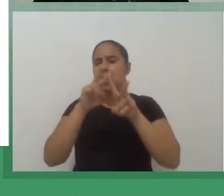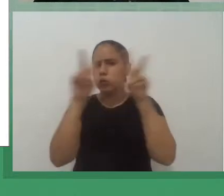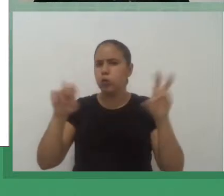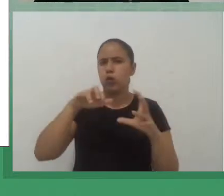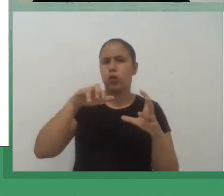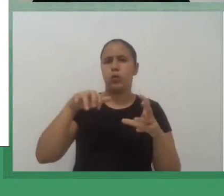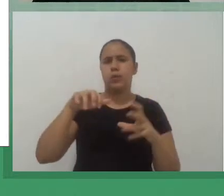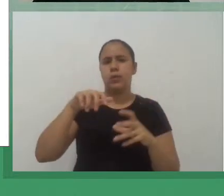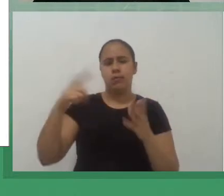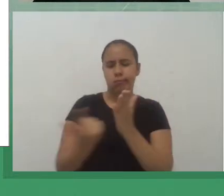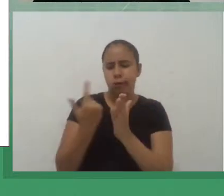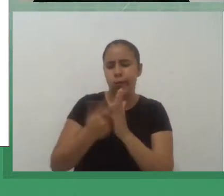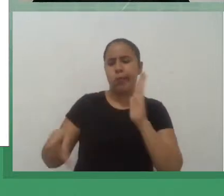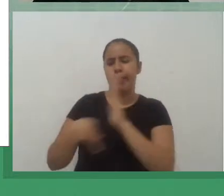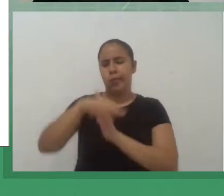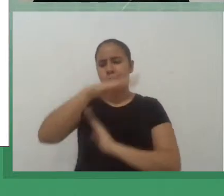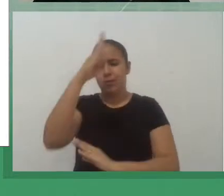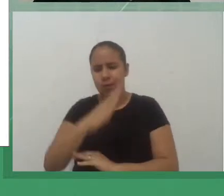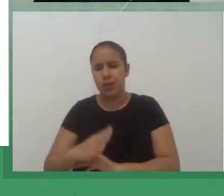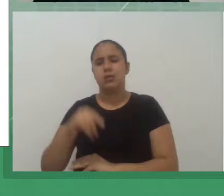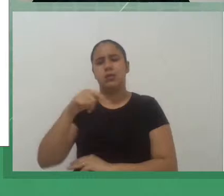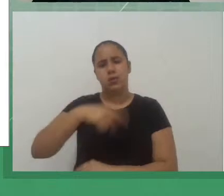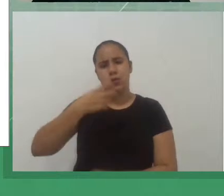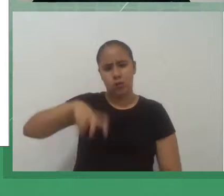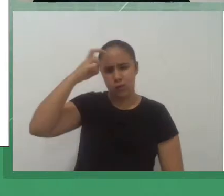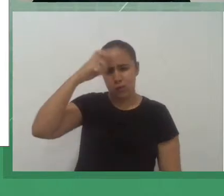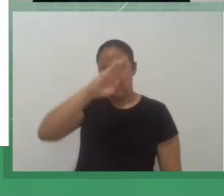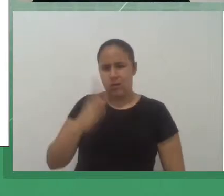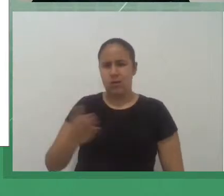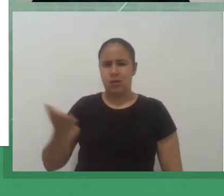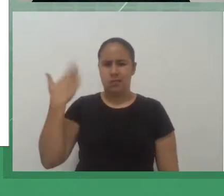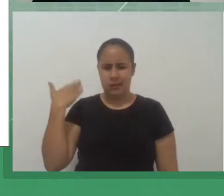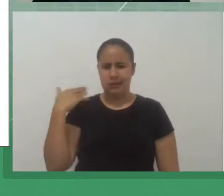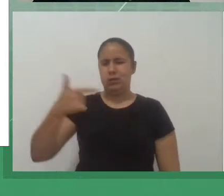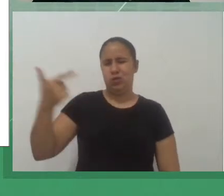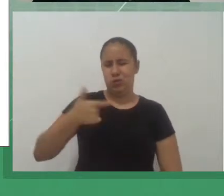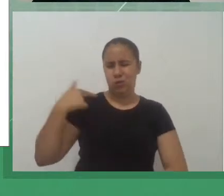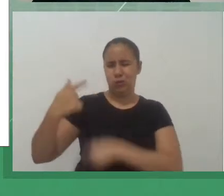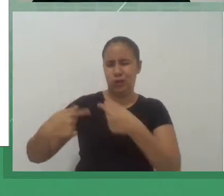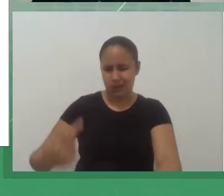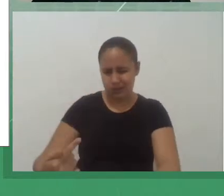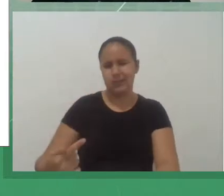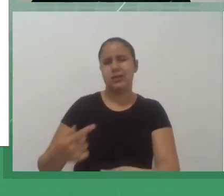literatura brasileira propriamente dita lá na segunda geração, com o Graciliano Ramos.